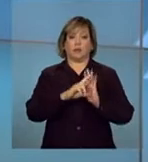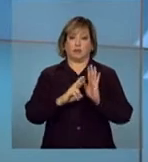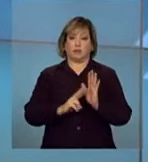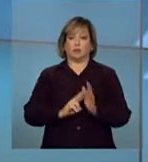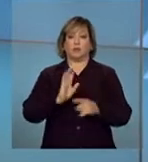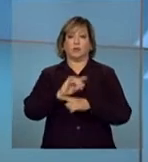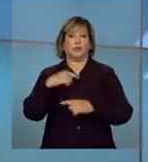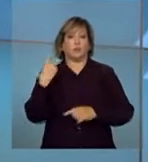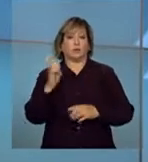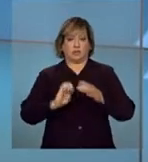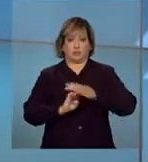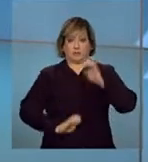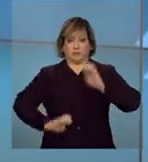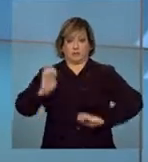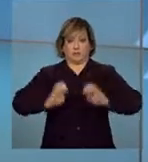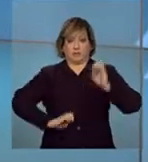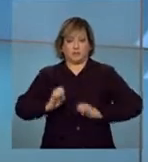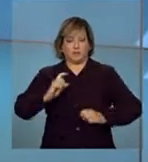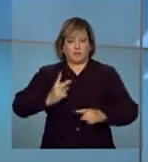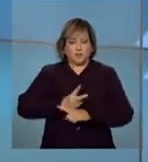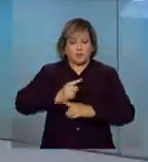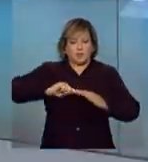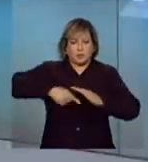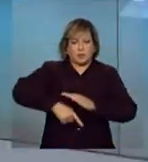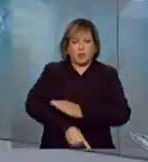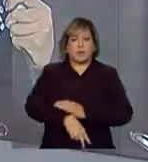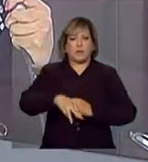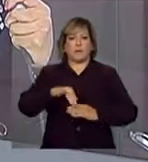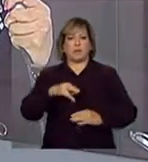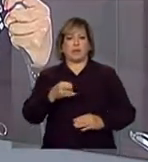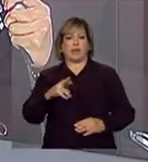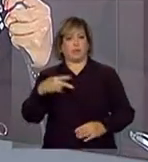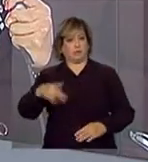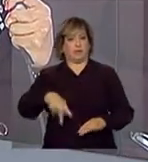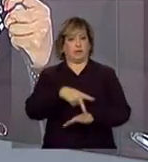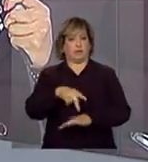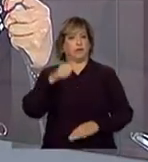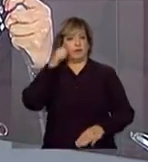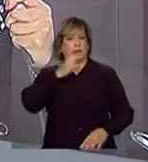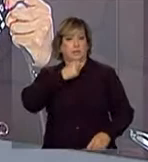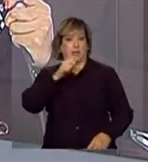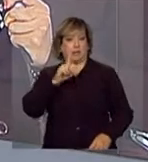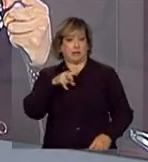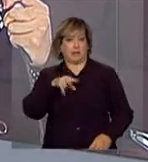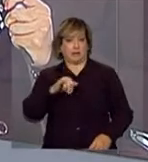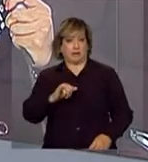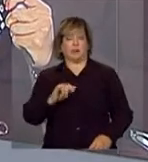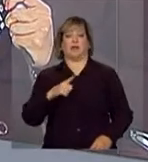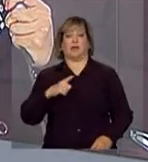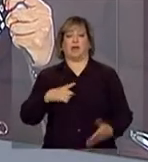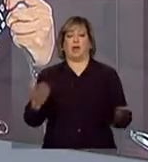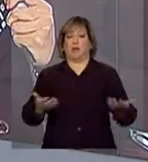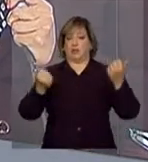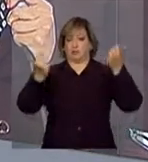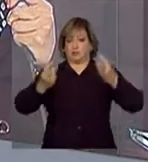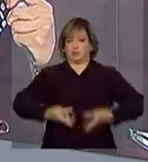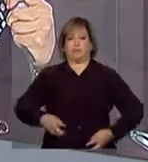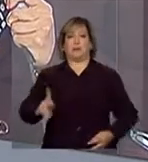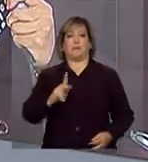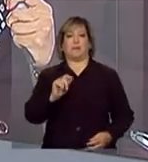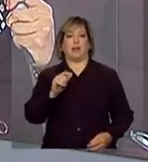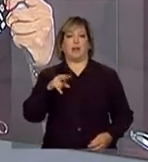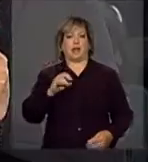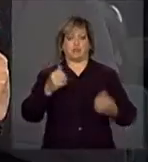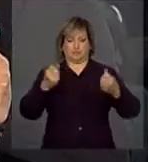empresas que exploram minérios no país. A repórter Daniela Almeida tem outras informações ao vivo do Palácio do Planalto.